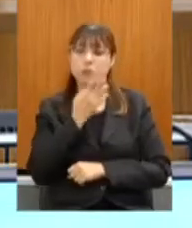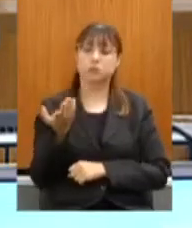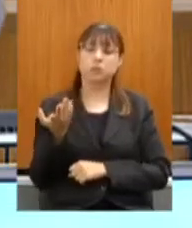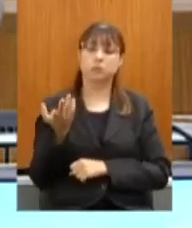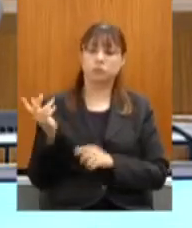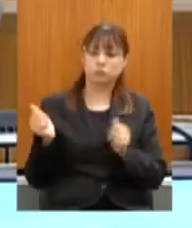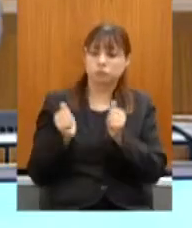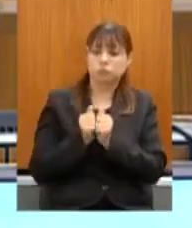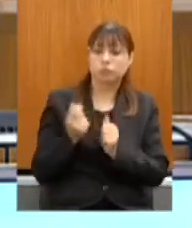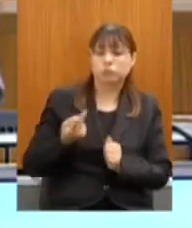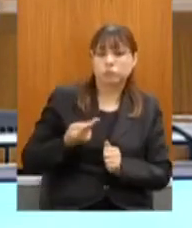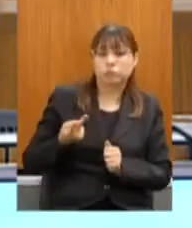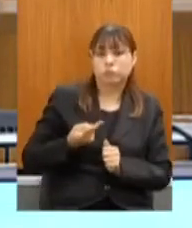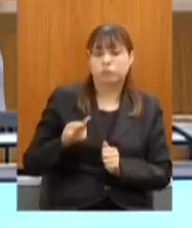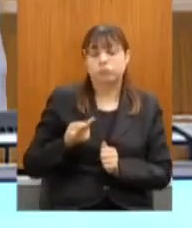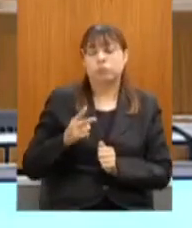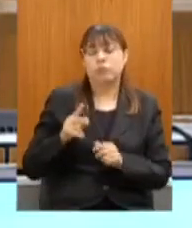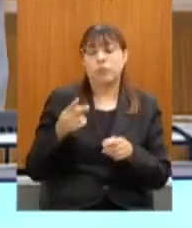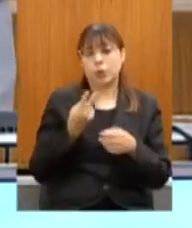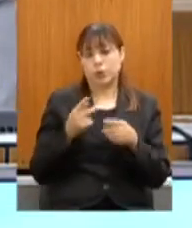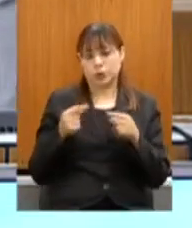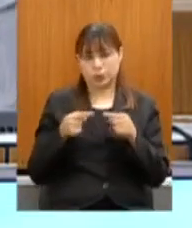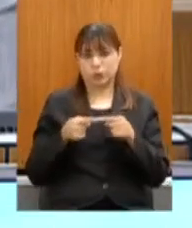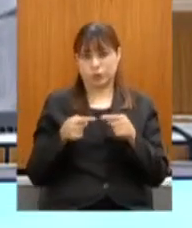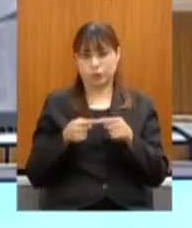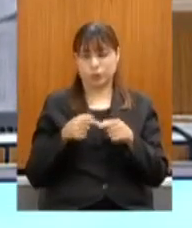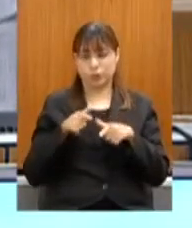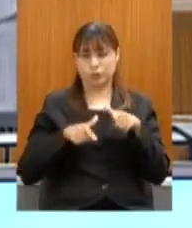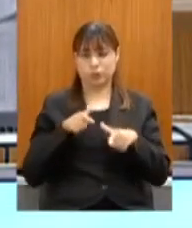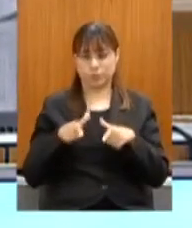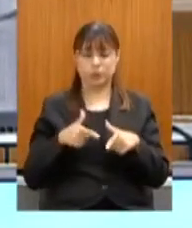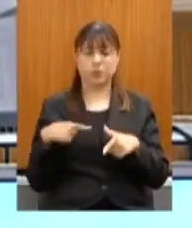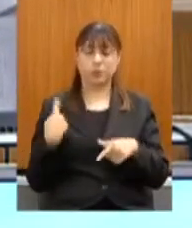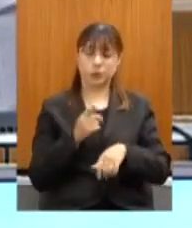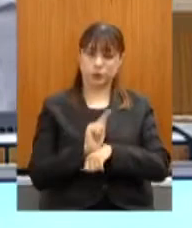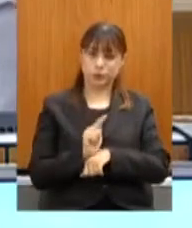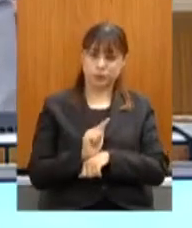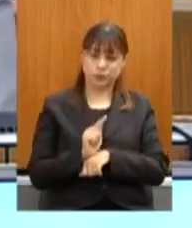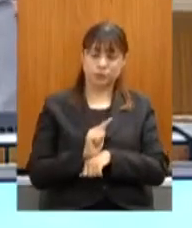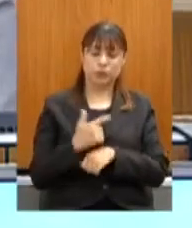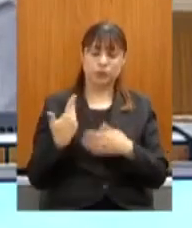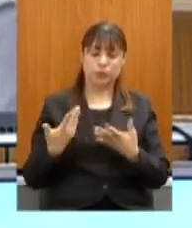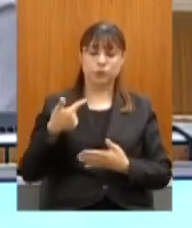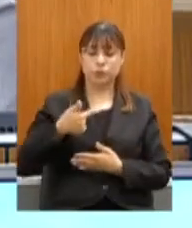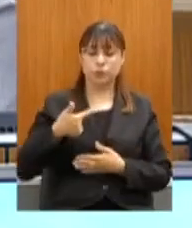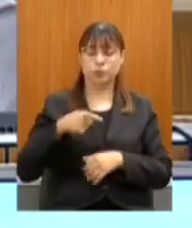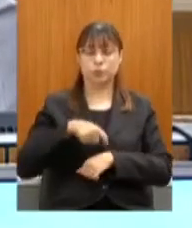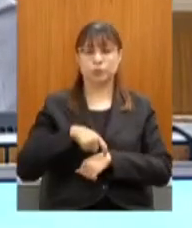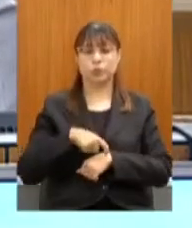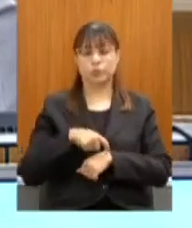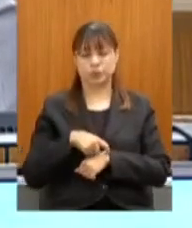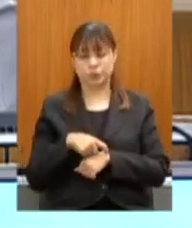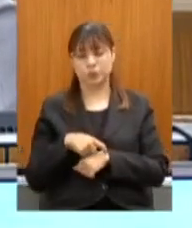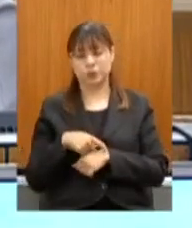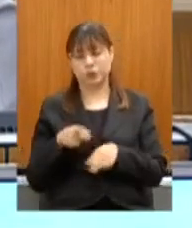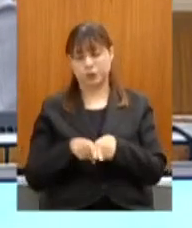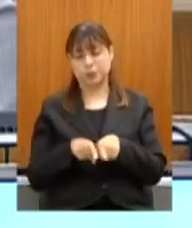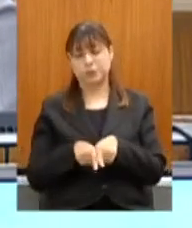a tônica da nossa gestão. E, num segundo momento, a pandemia de Covid-19,